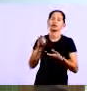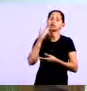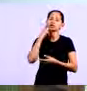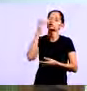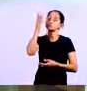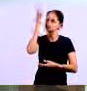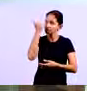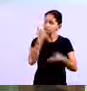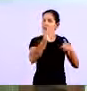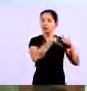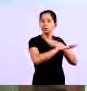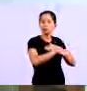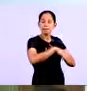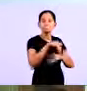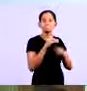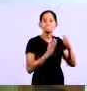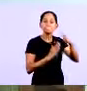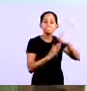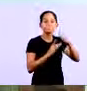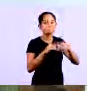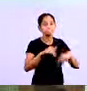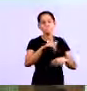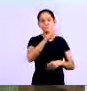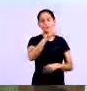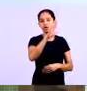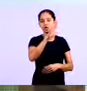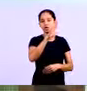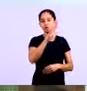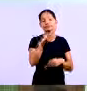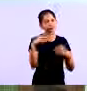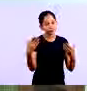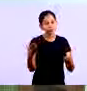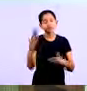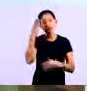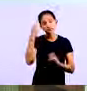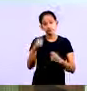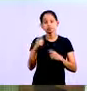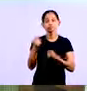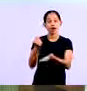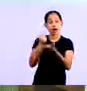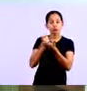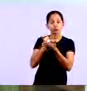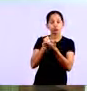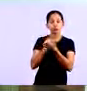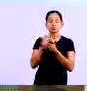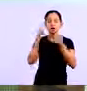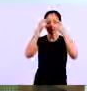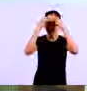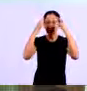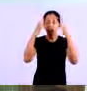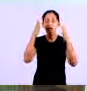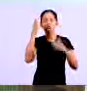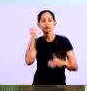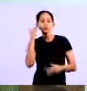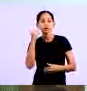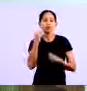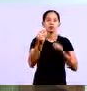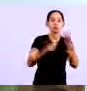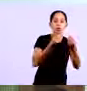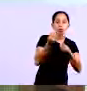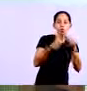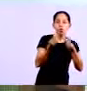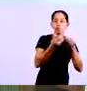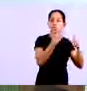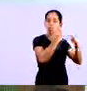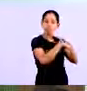vai guardando um estoque maior são situações que o controle de estoque ele ajuda a definir qual o estoque que você deve